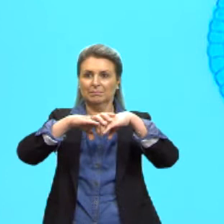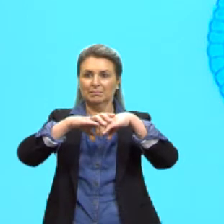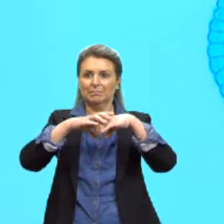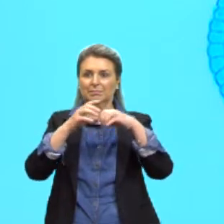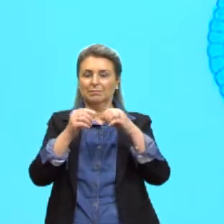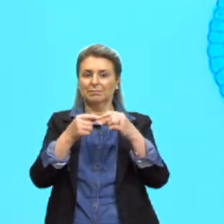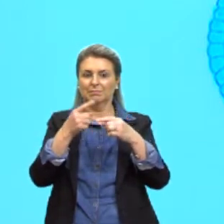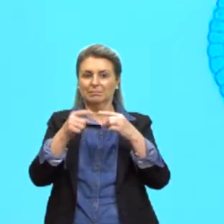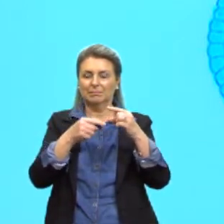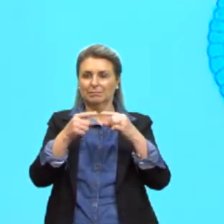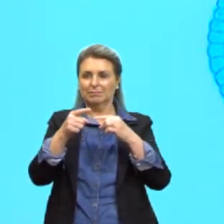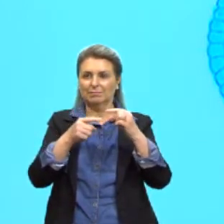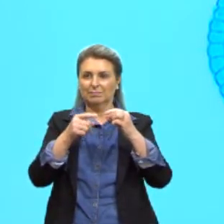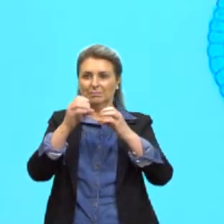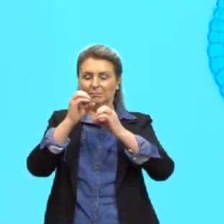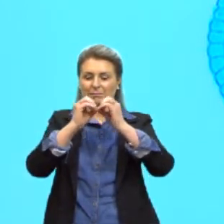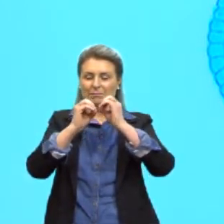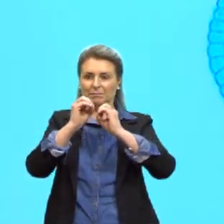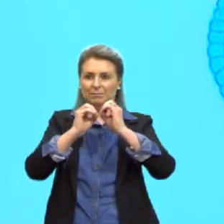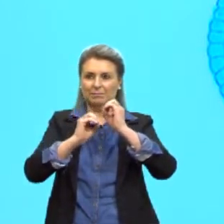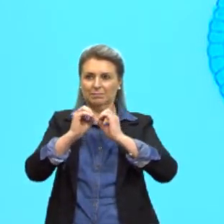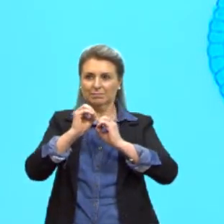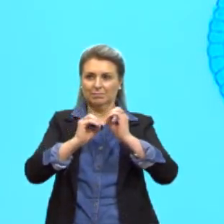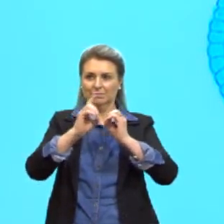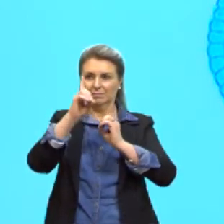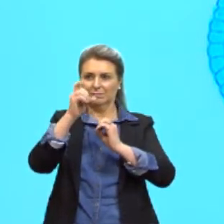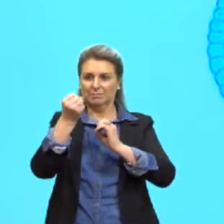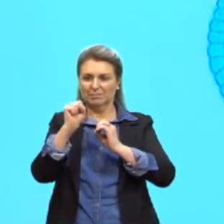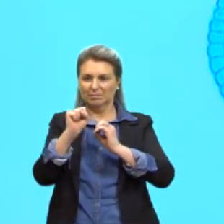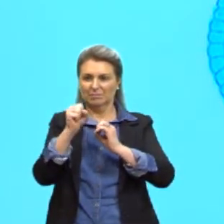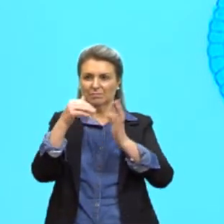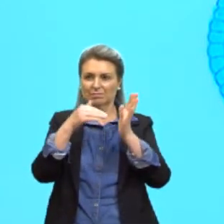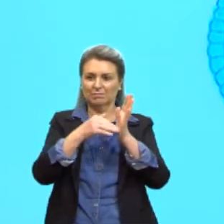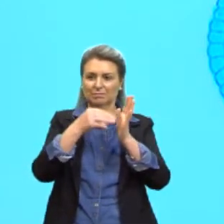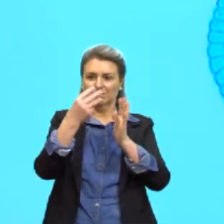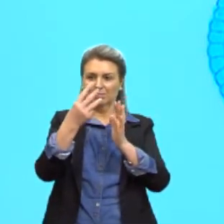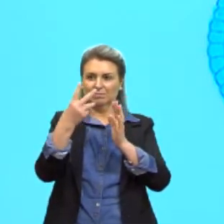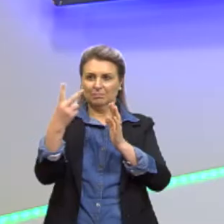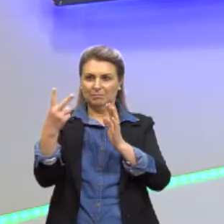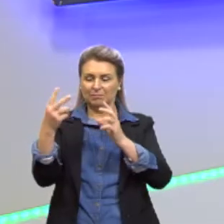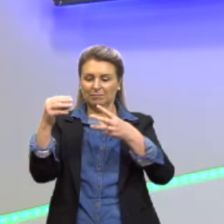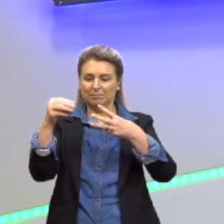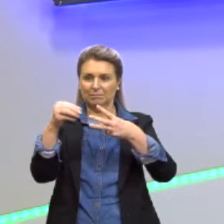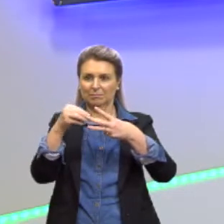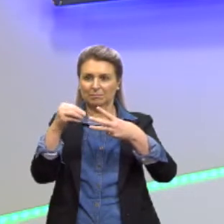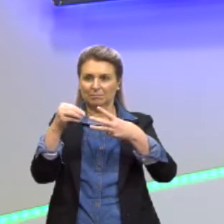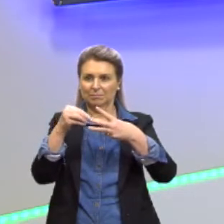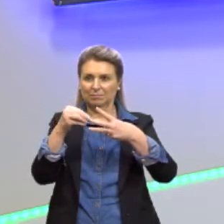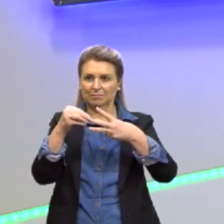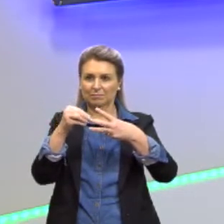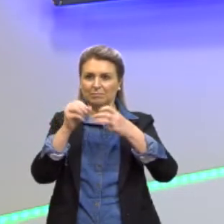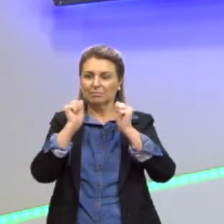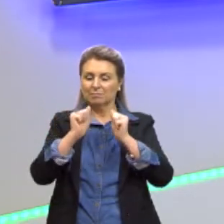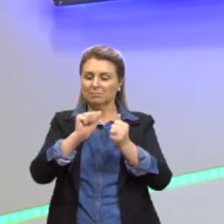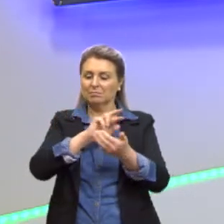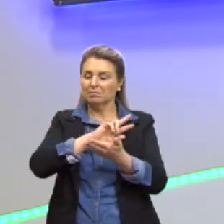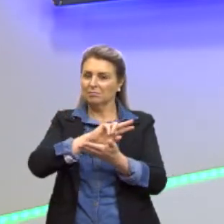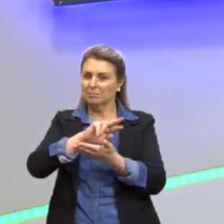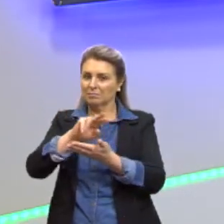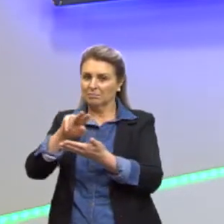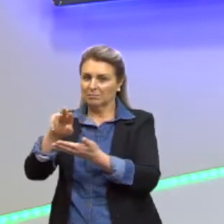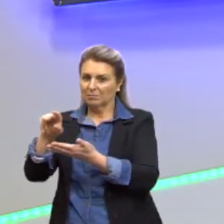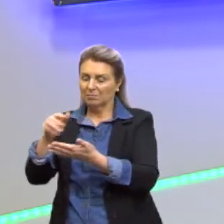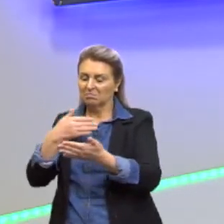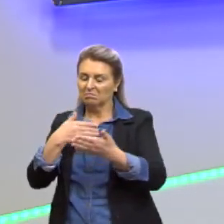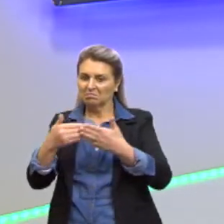Aqui, aproximadamente, 18 a 32 células. Essas células podem se diferenciar em